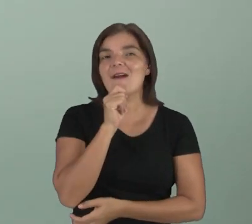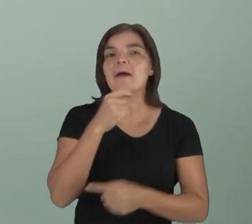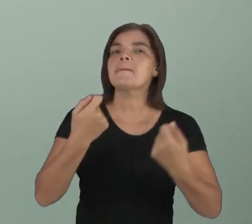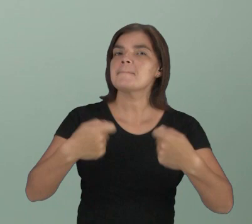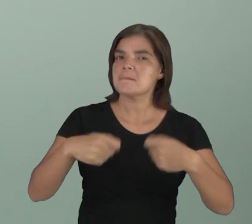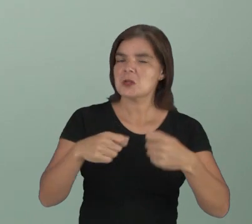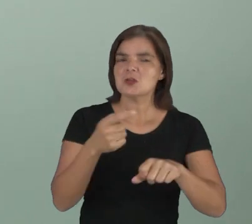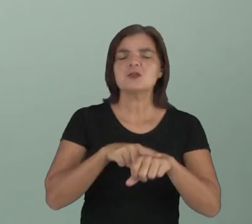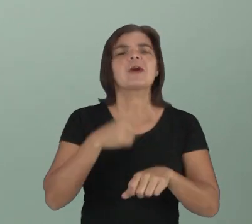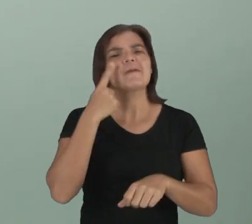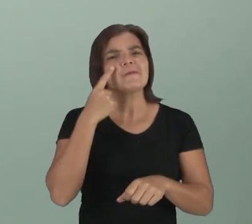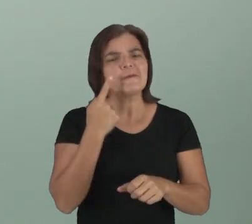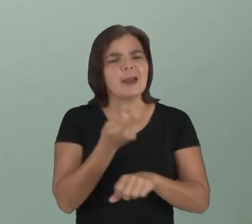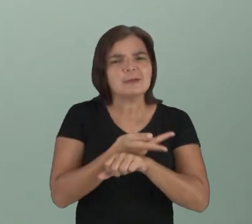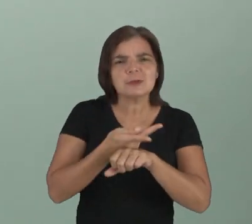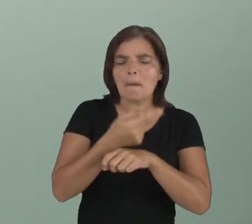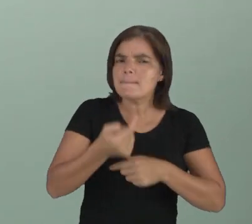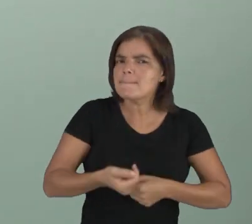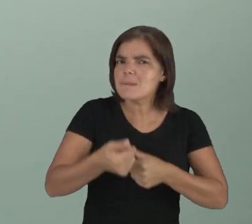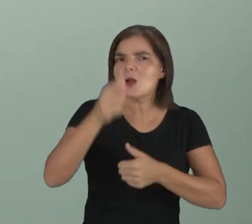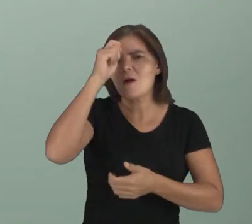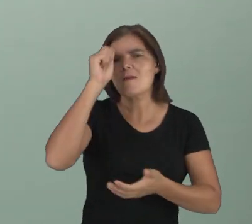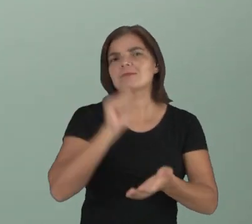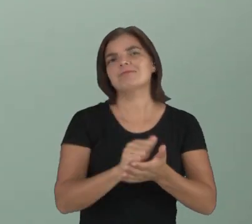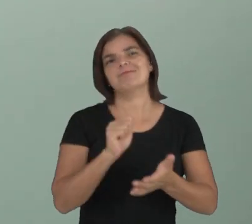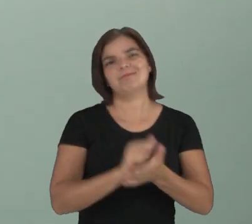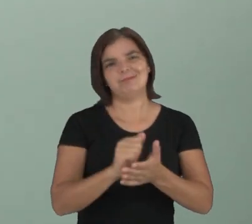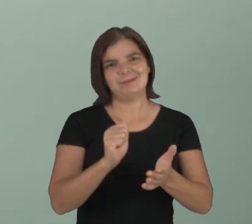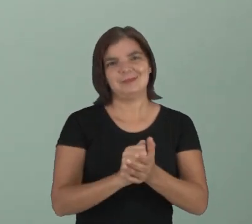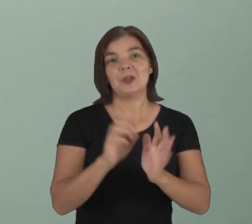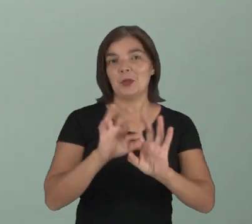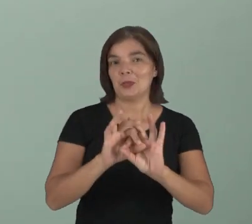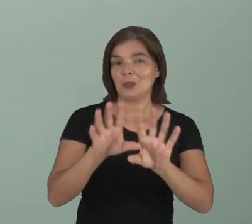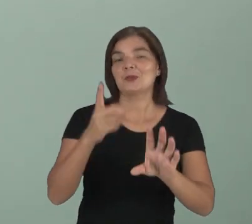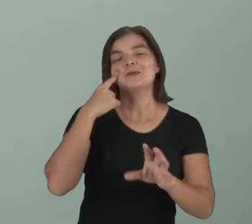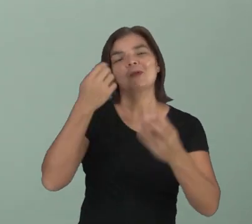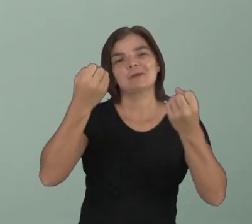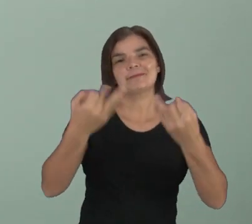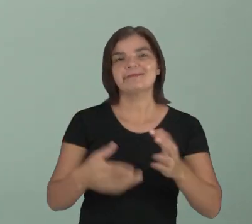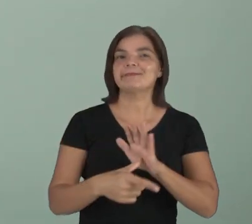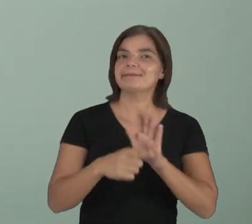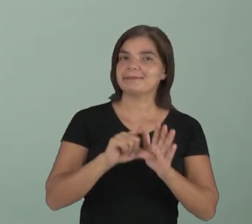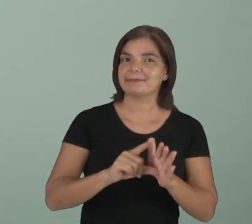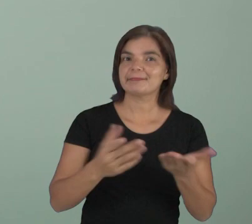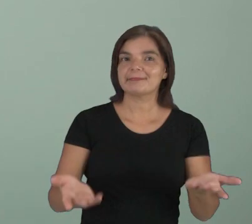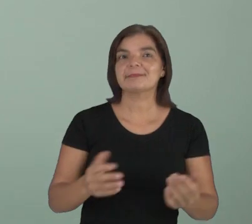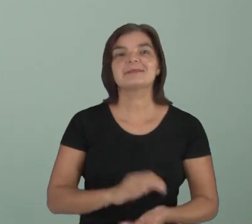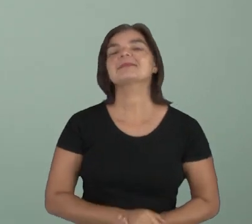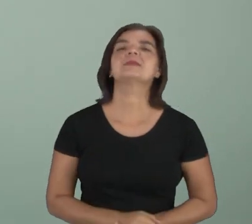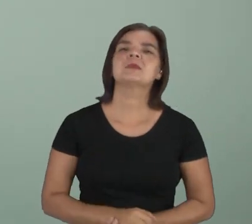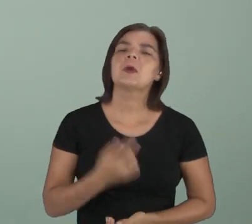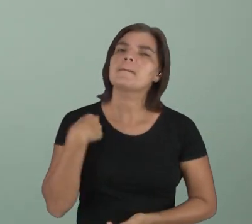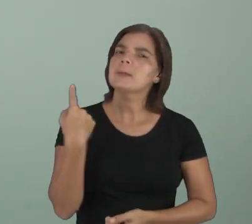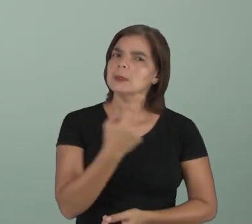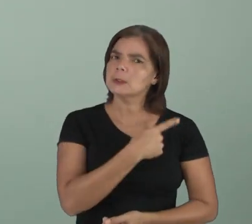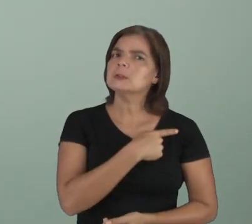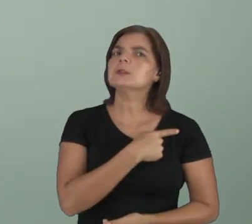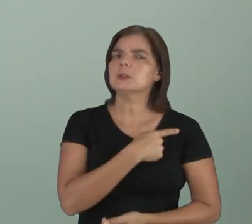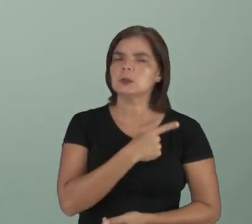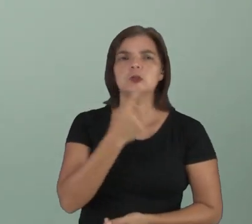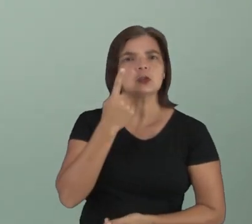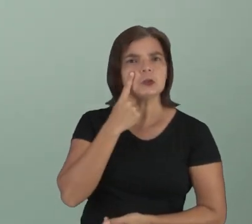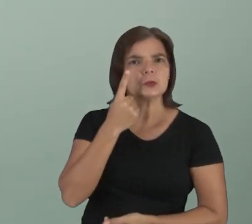É preciso procurarmos pelas pistas que o autor vai deixando, como nós já falamos anteriormente. Para nós